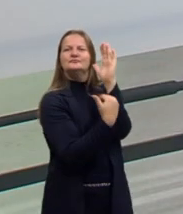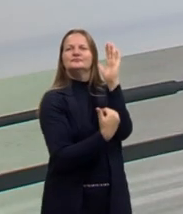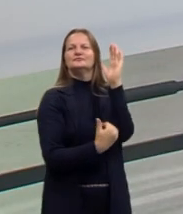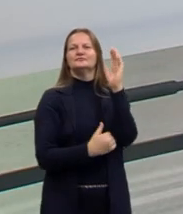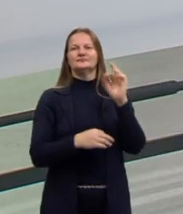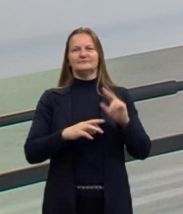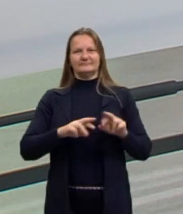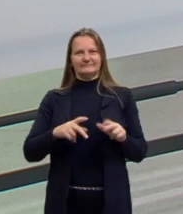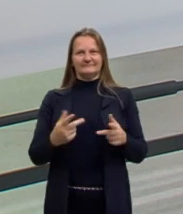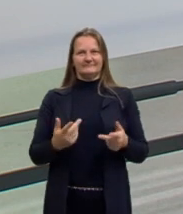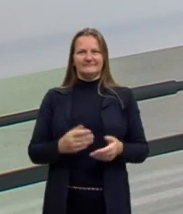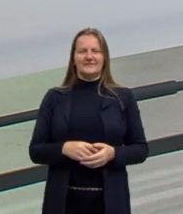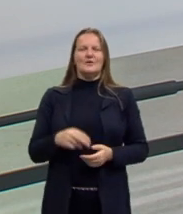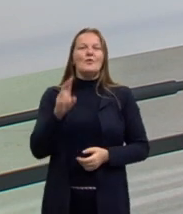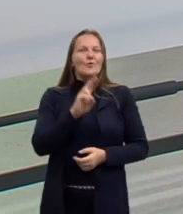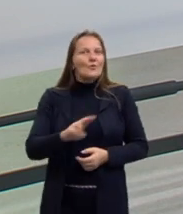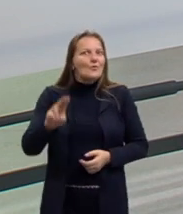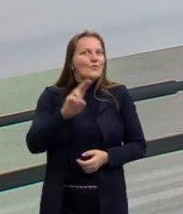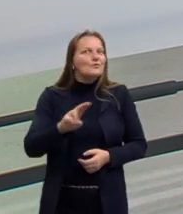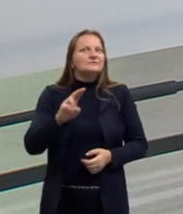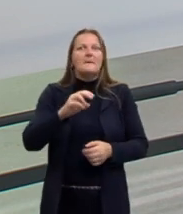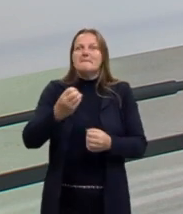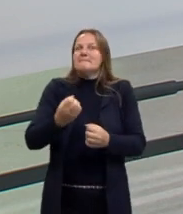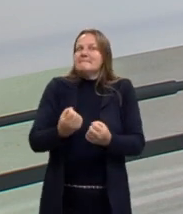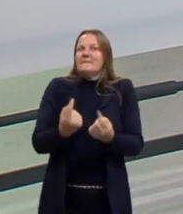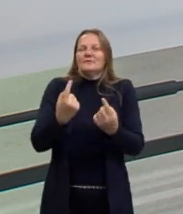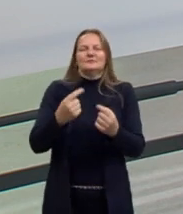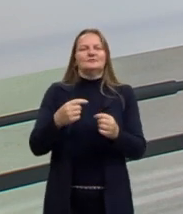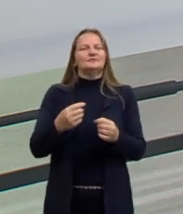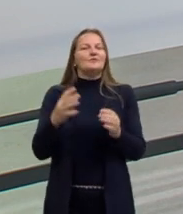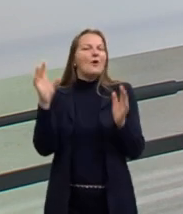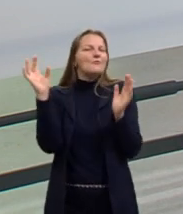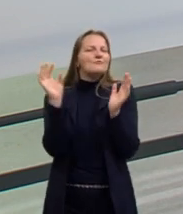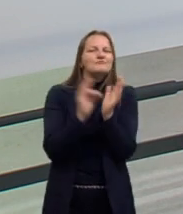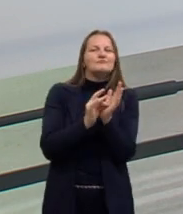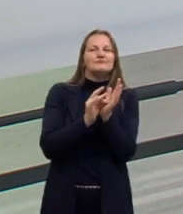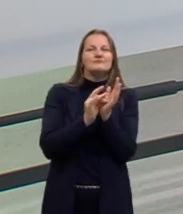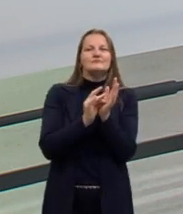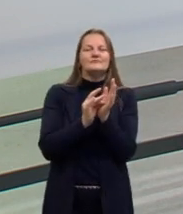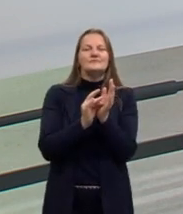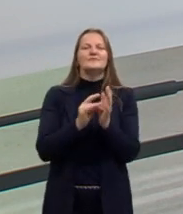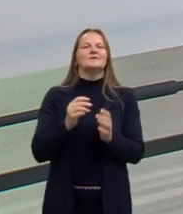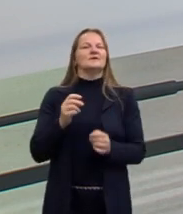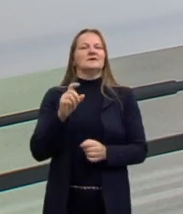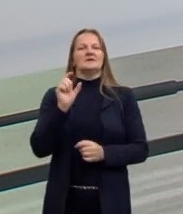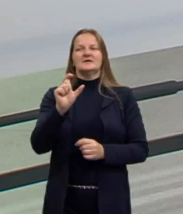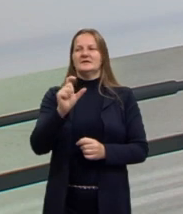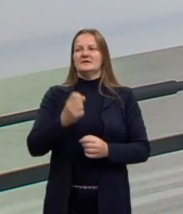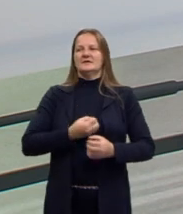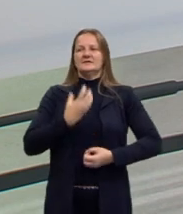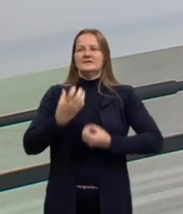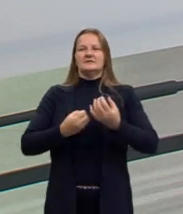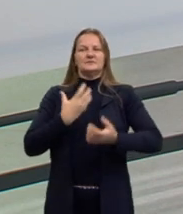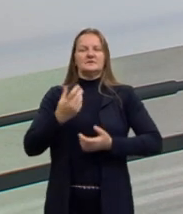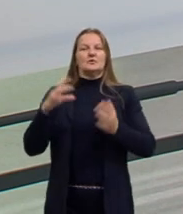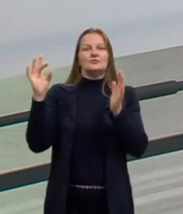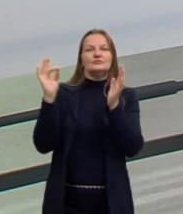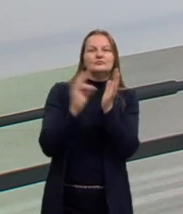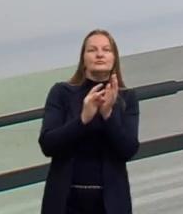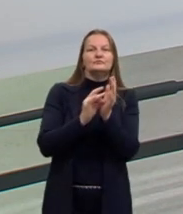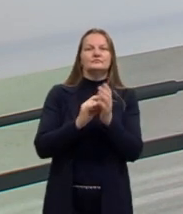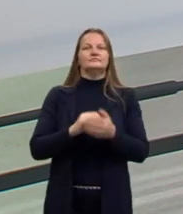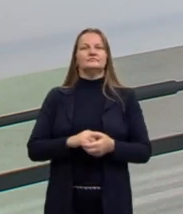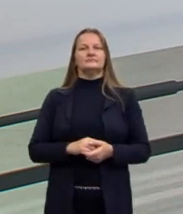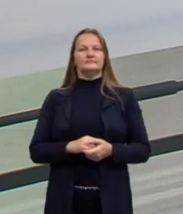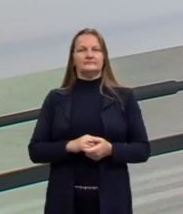mais. Porque a gente já cristalizou essas expressões. Que é um outro termo que a gente